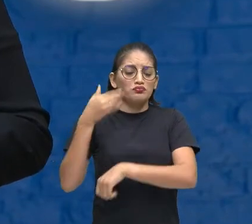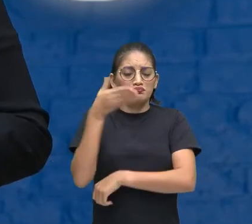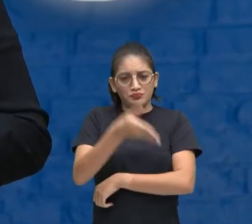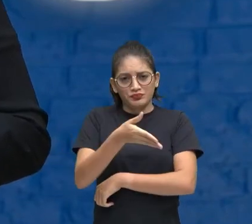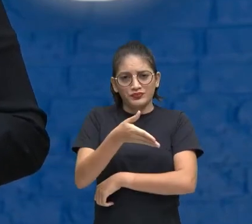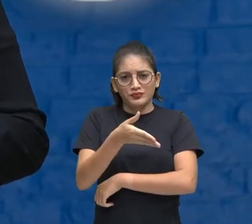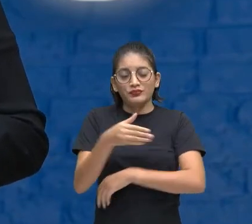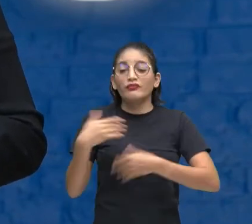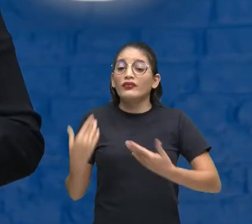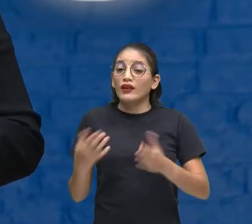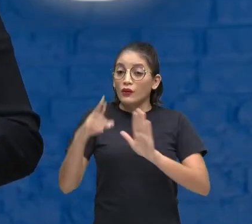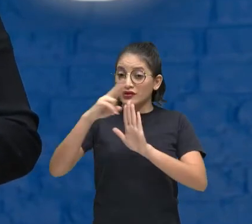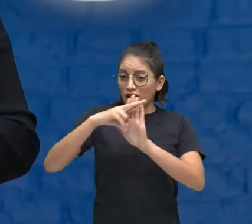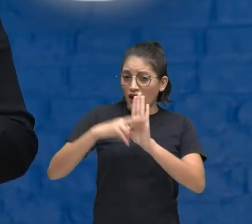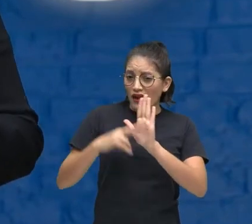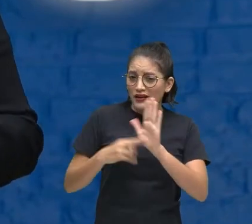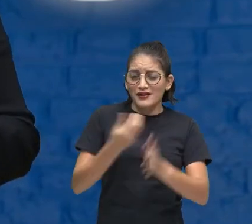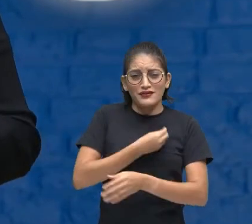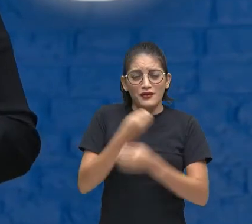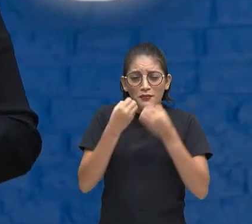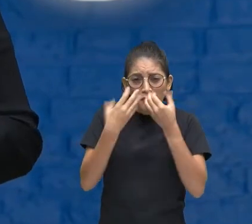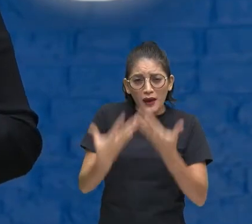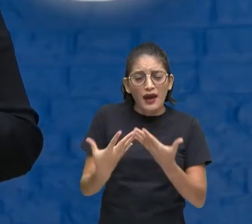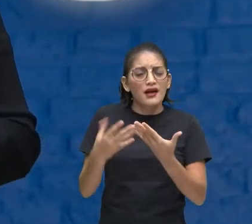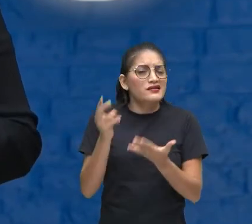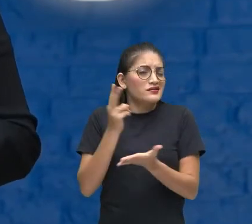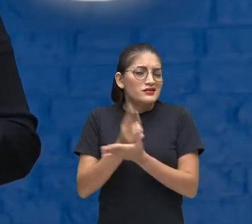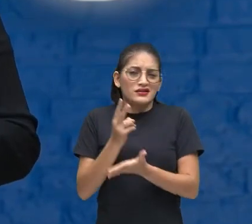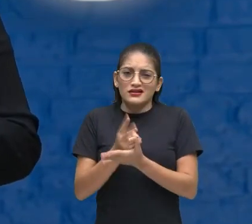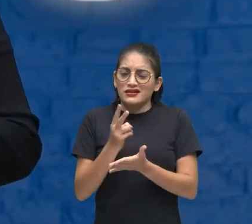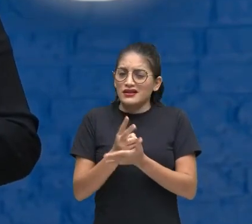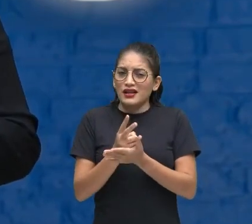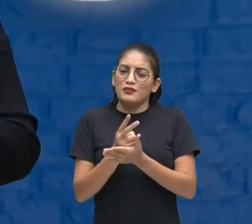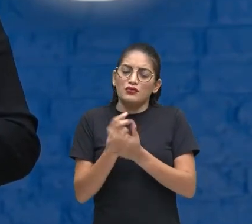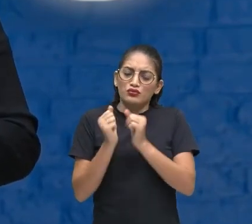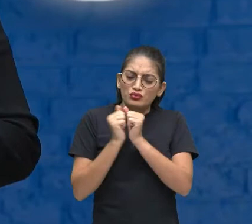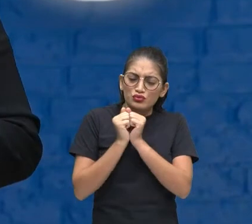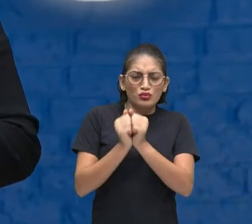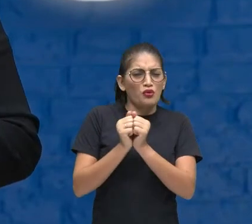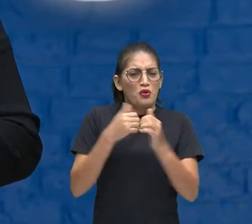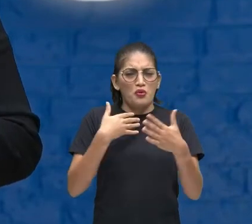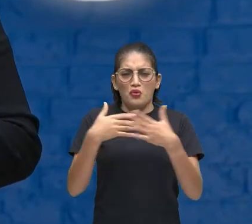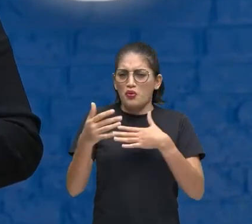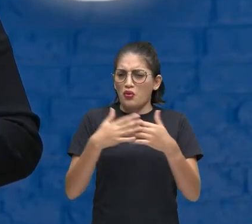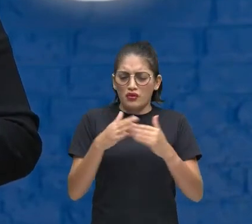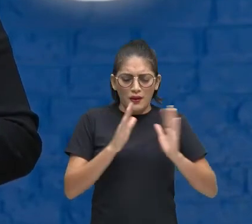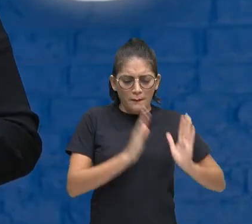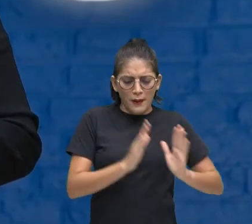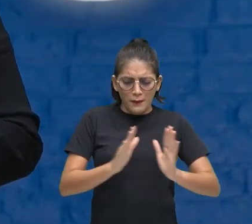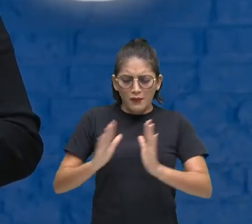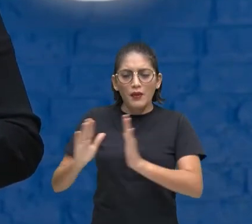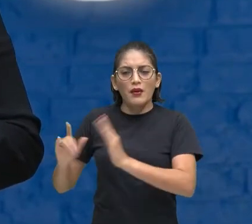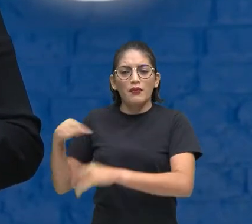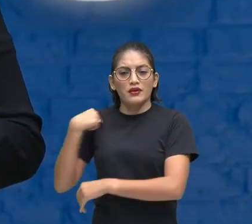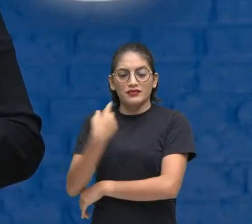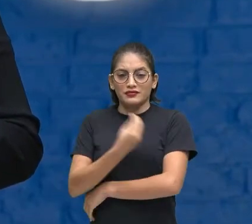as regras De convivência Elas vão estar Sempre nos acompanhando Em todas as nossas Fases da vida